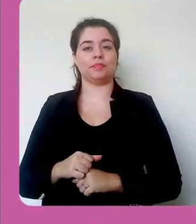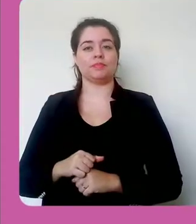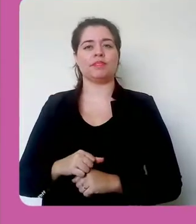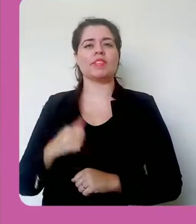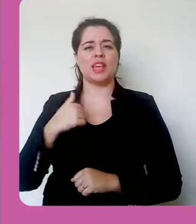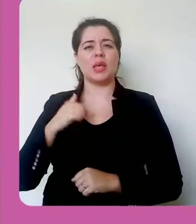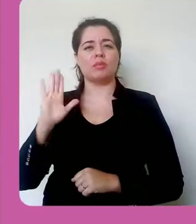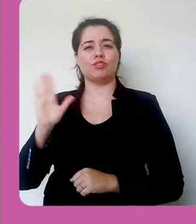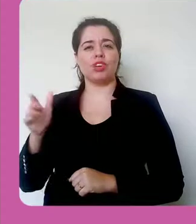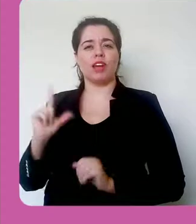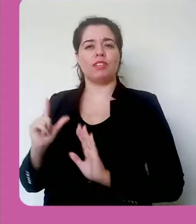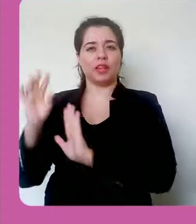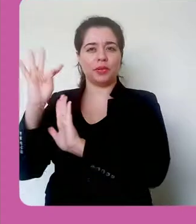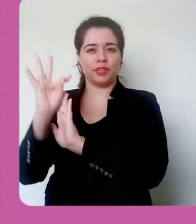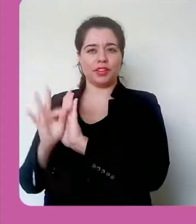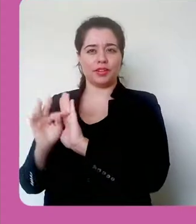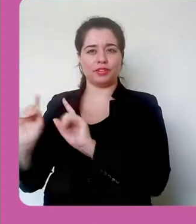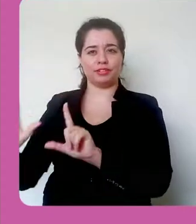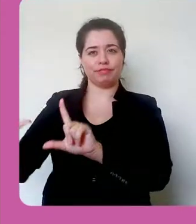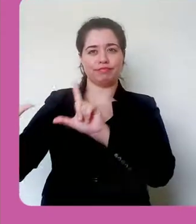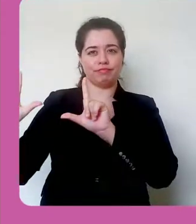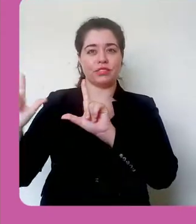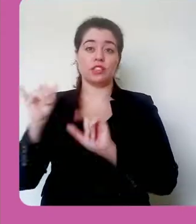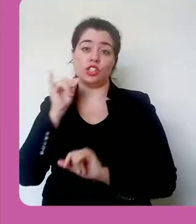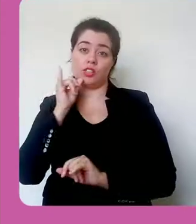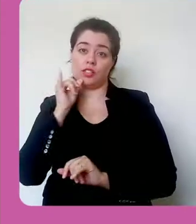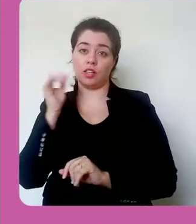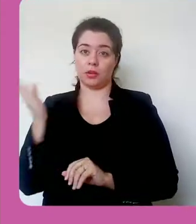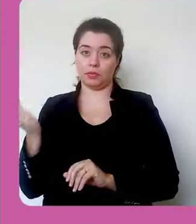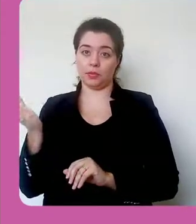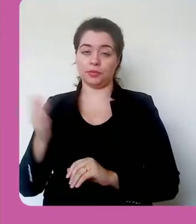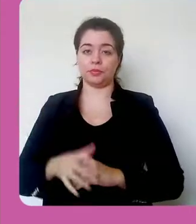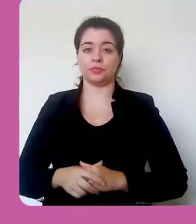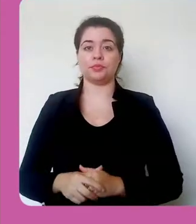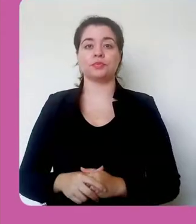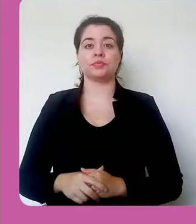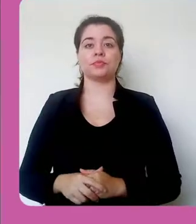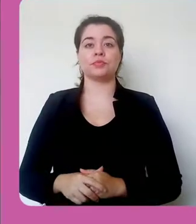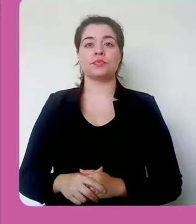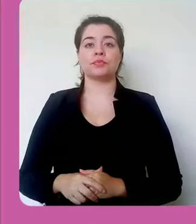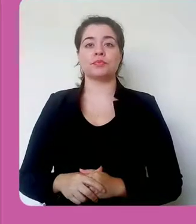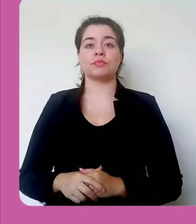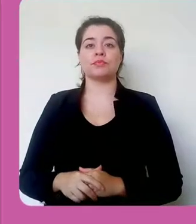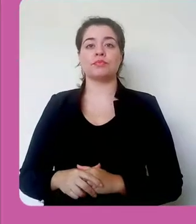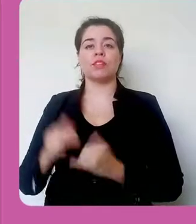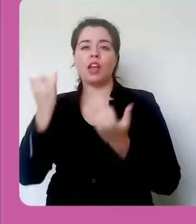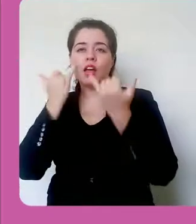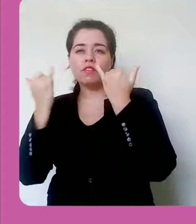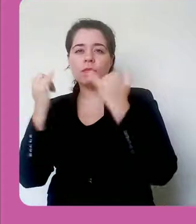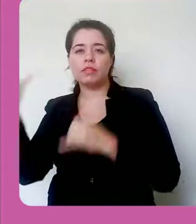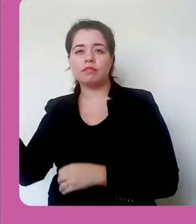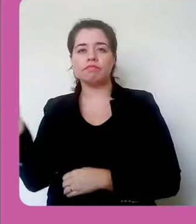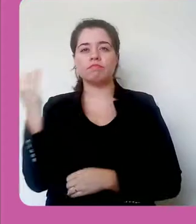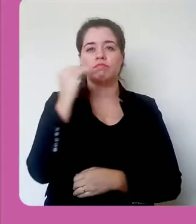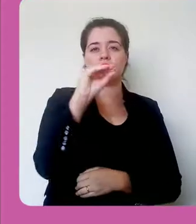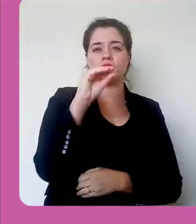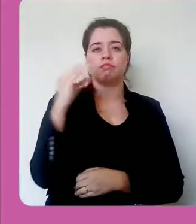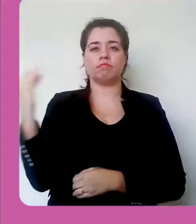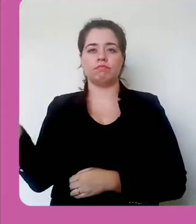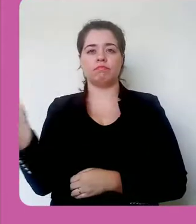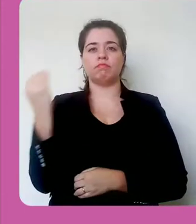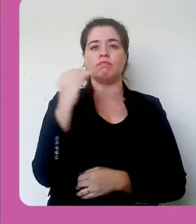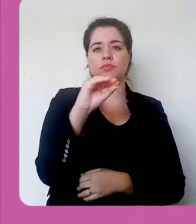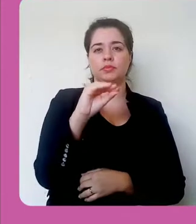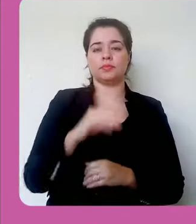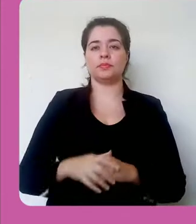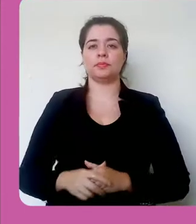Eu peguei algumas informações ali. Então, vou colocar o conteúdo. Vou pegar aqui,